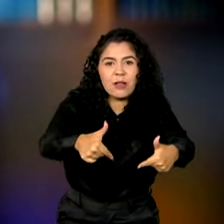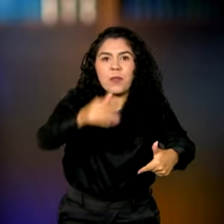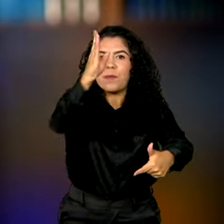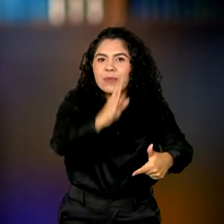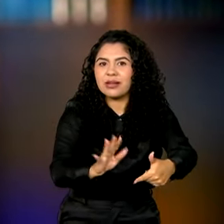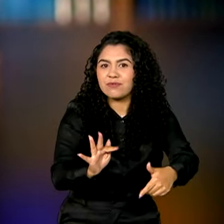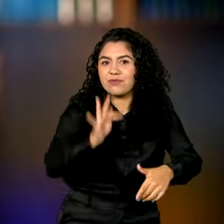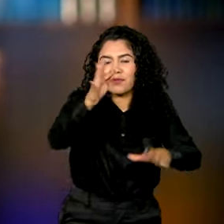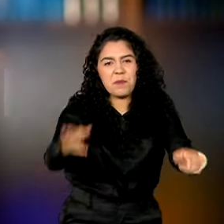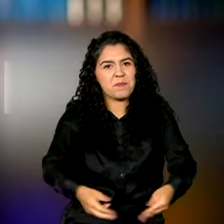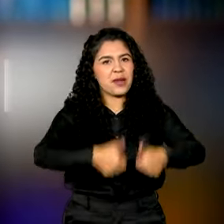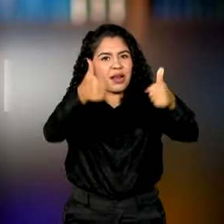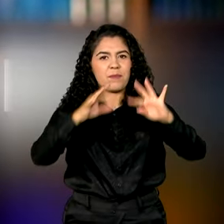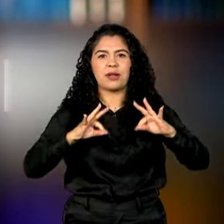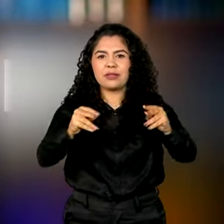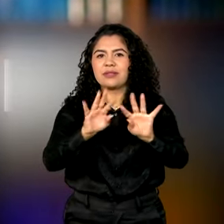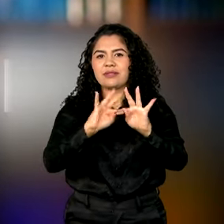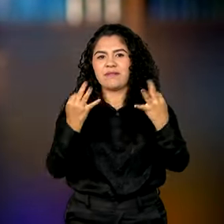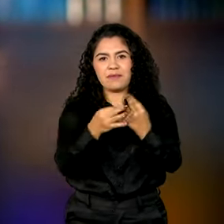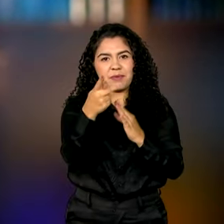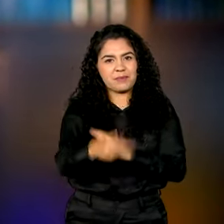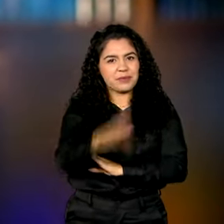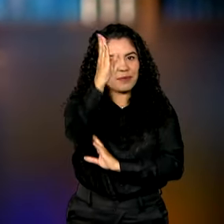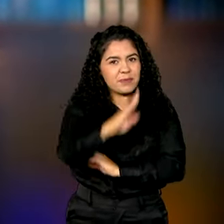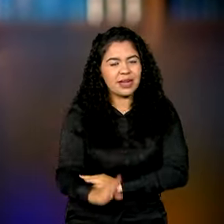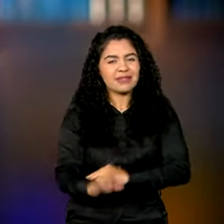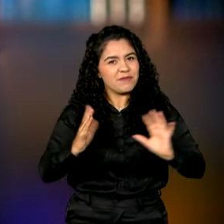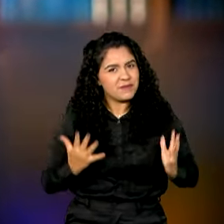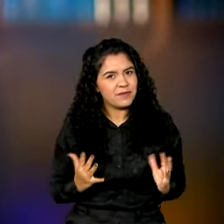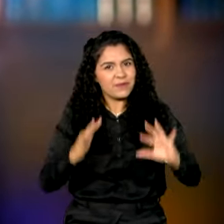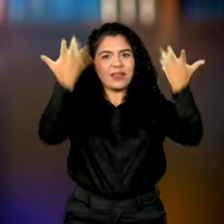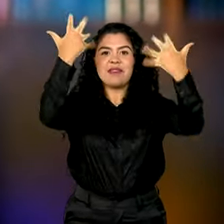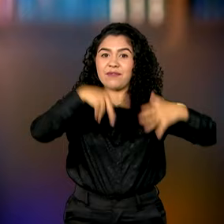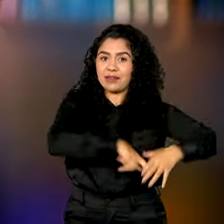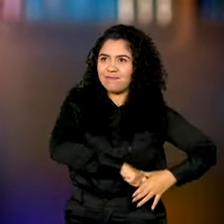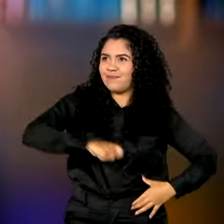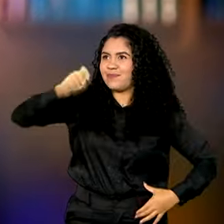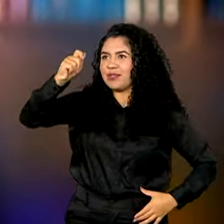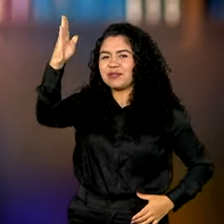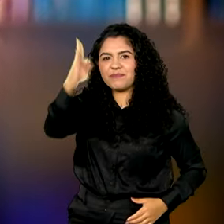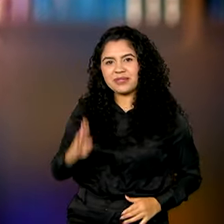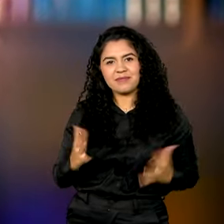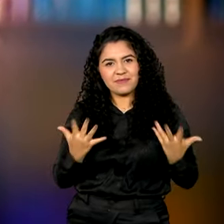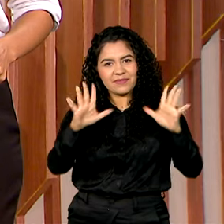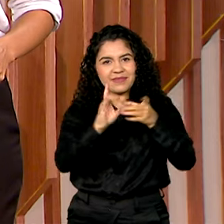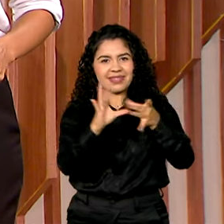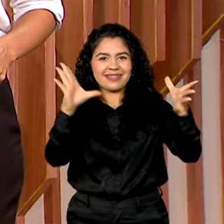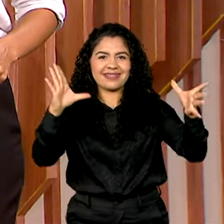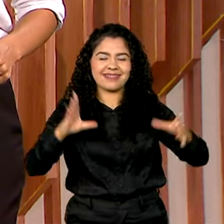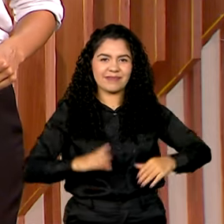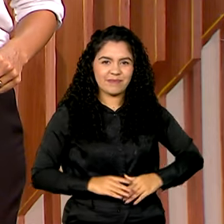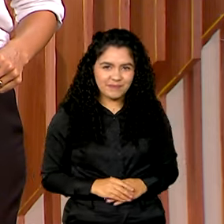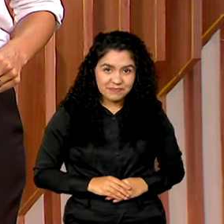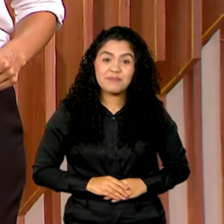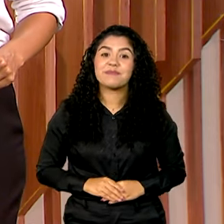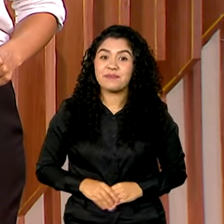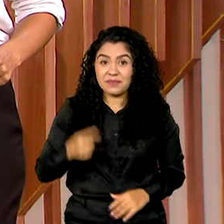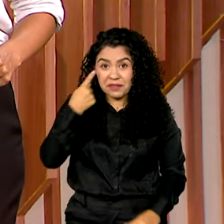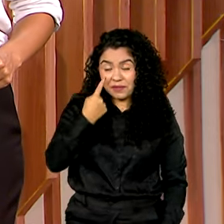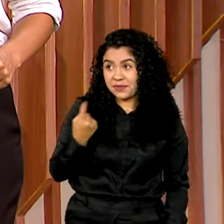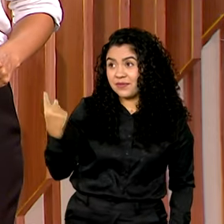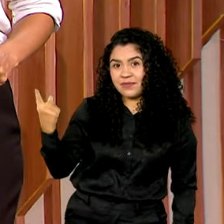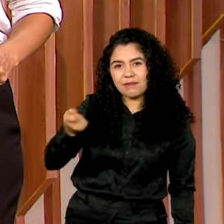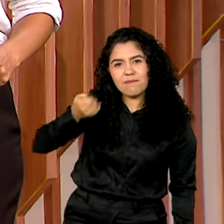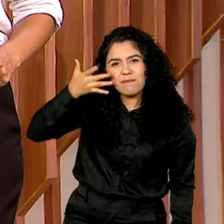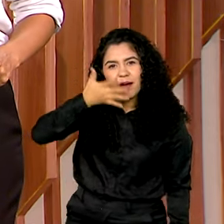melhor para toda a família brasileira. Viva a independência do Brasil, viva a democracia. Pois é, você viu esse